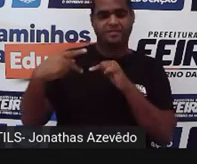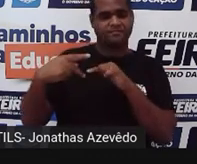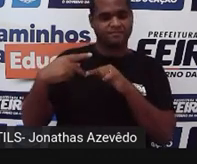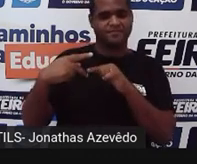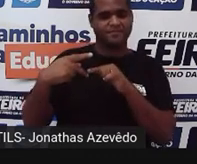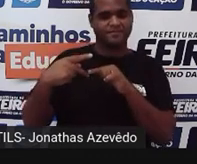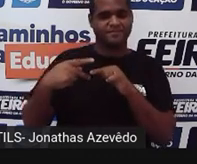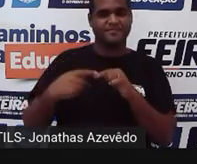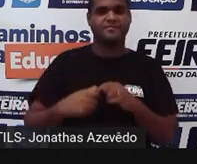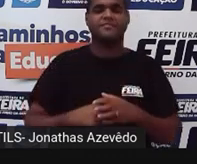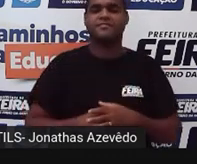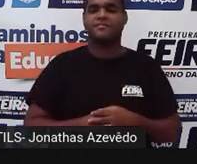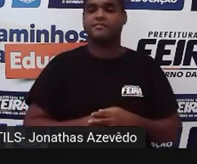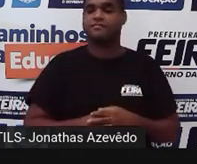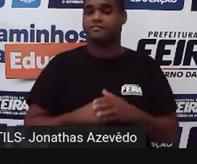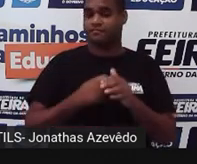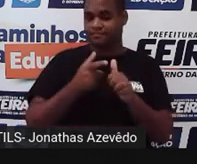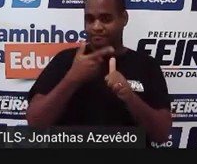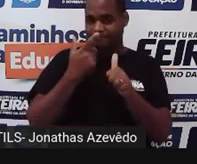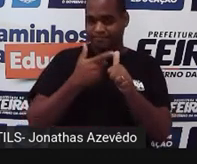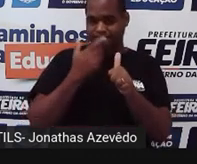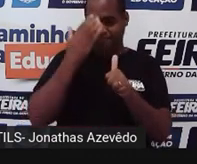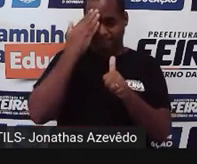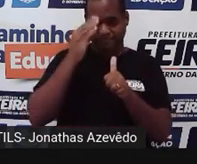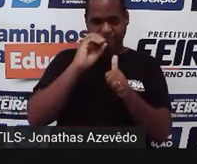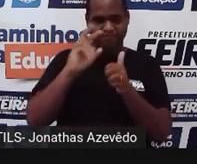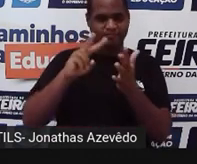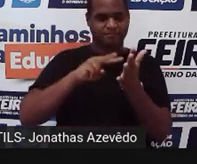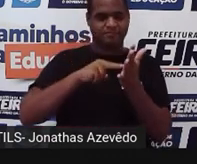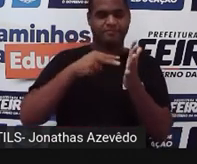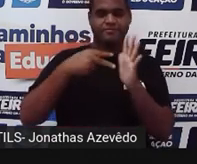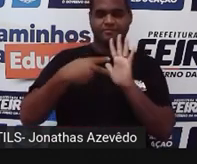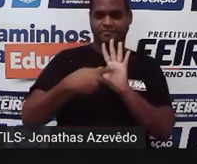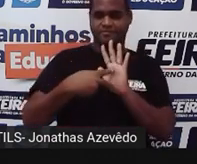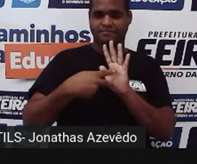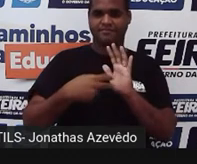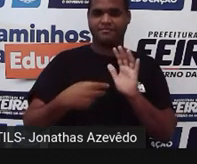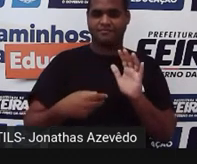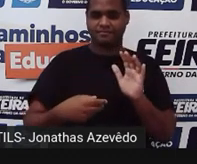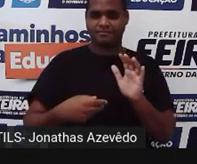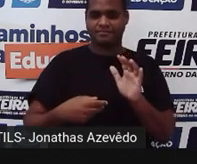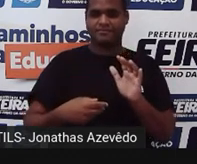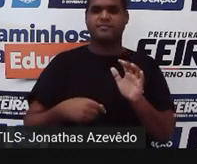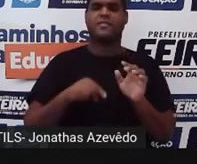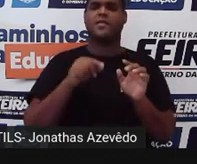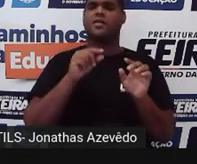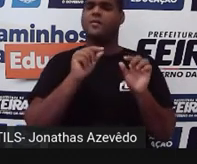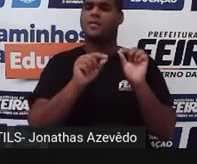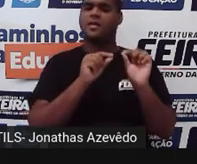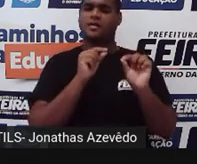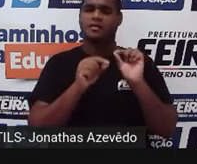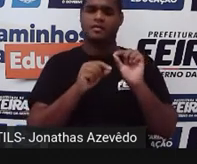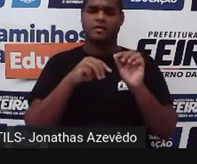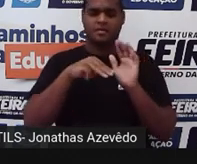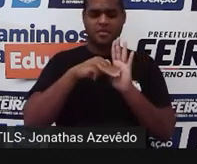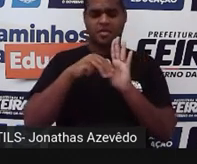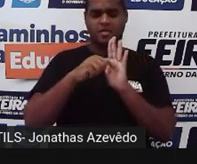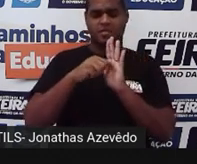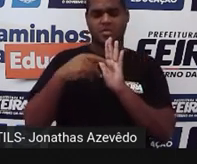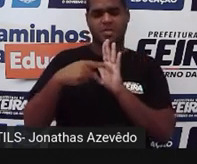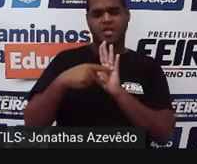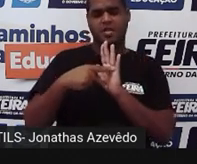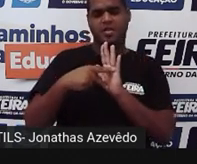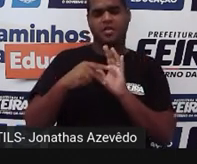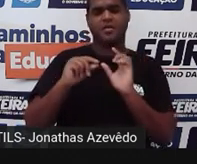ponderada. Primeiro, a gente precisa entender o significado. O que é o significado de uma média